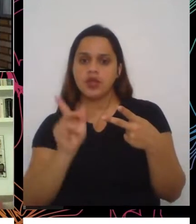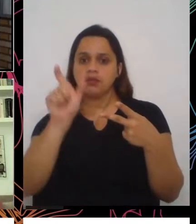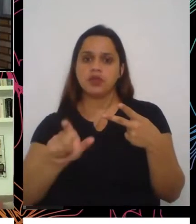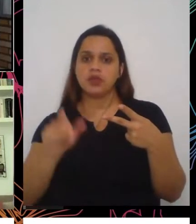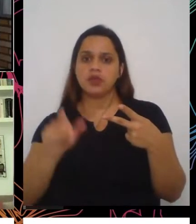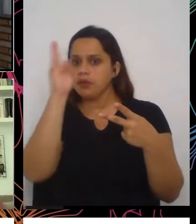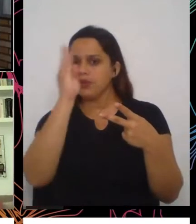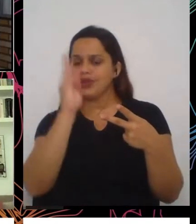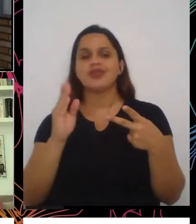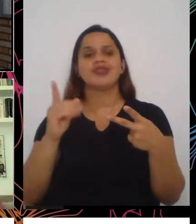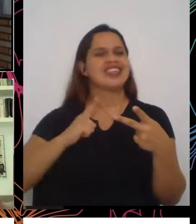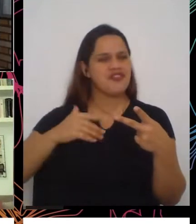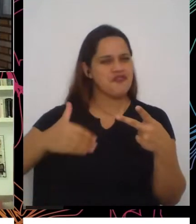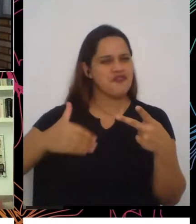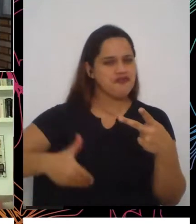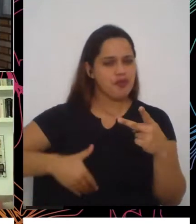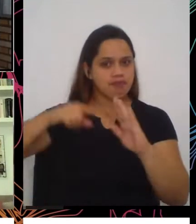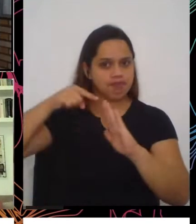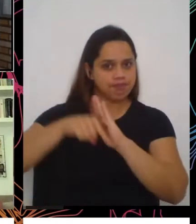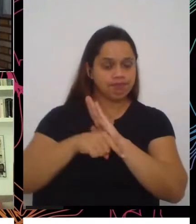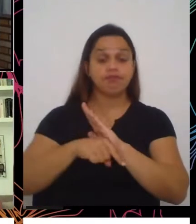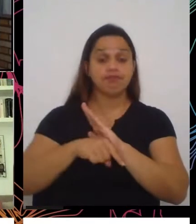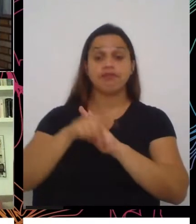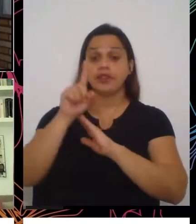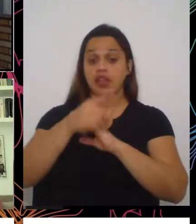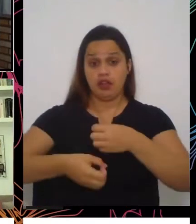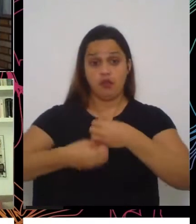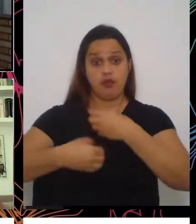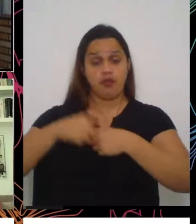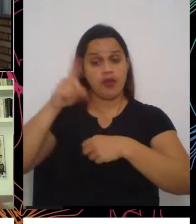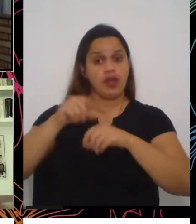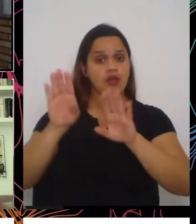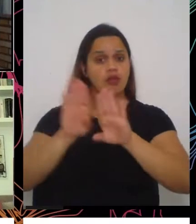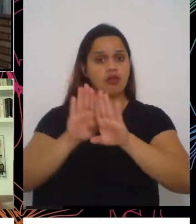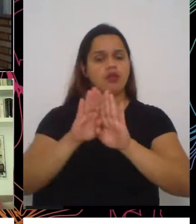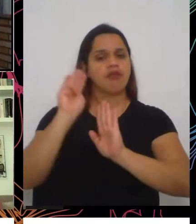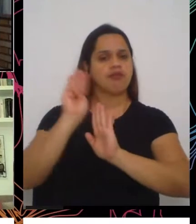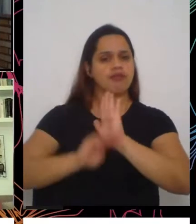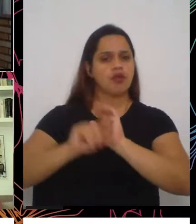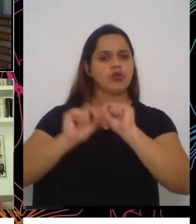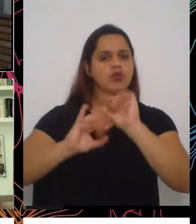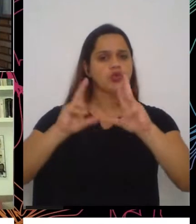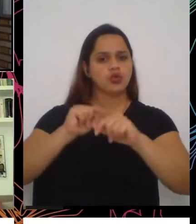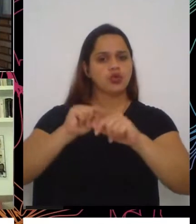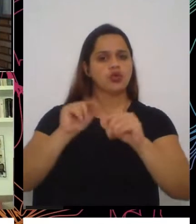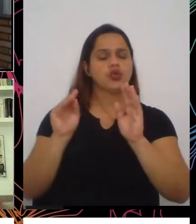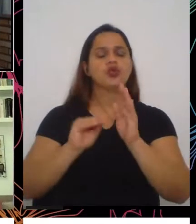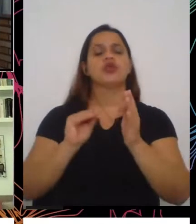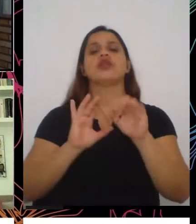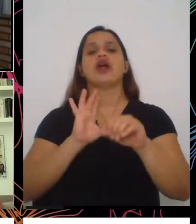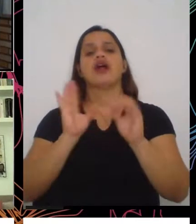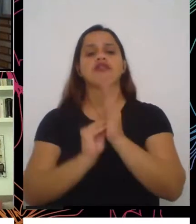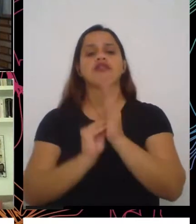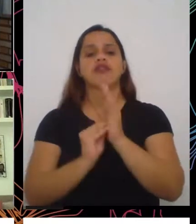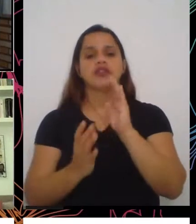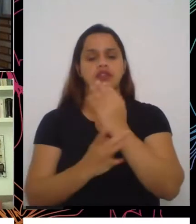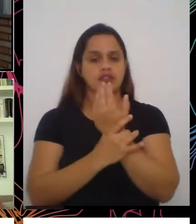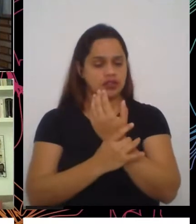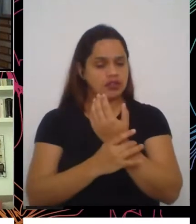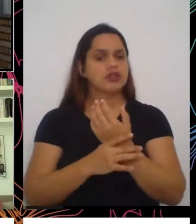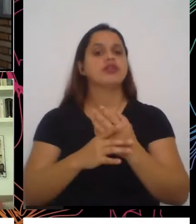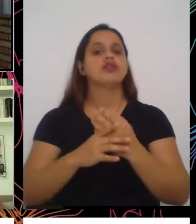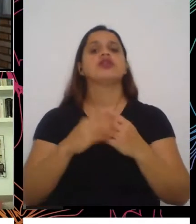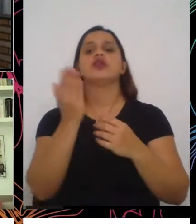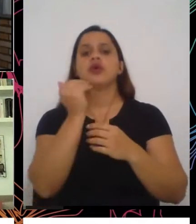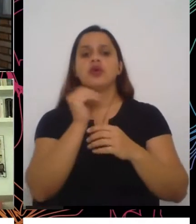fome. Esses dados são do Inquérito Nacional sobre a insegurança alimentar no contexto da pandemia da Covid-19